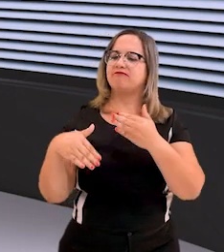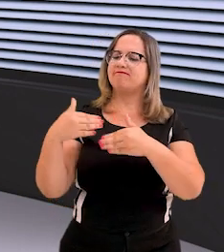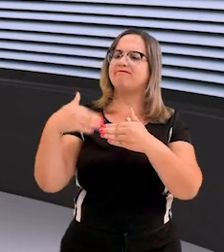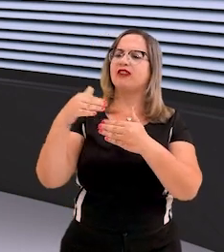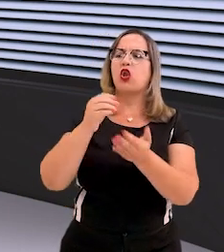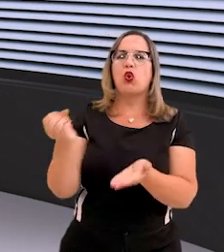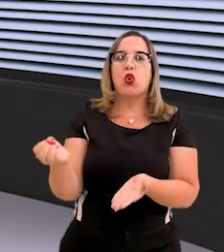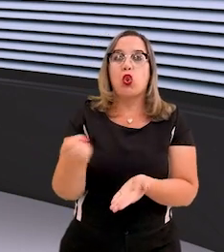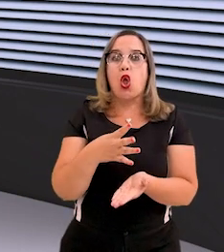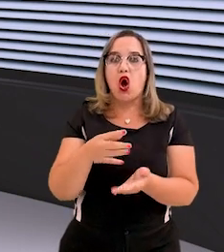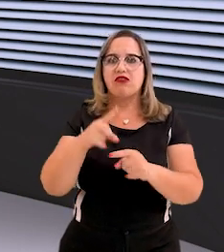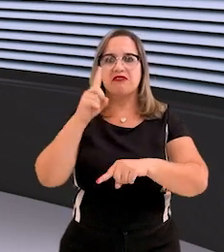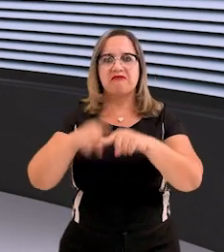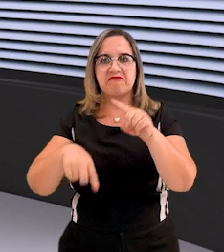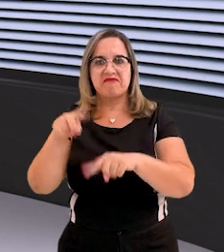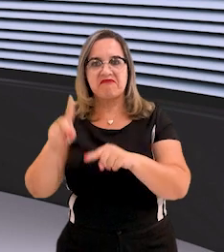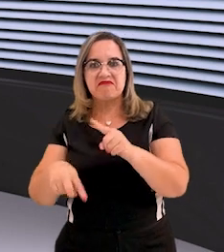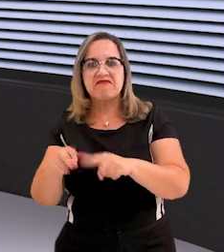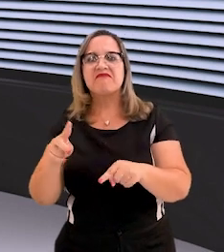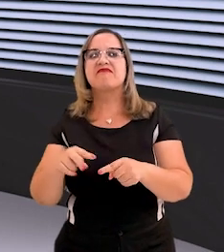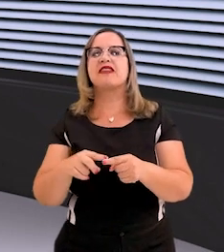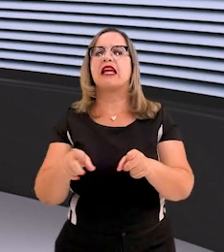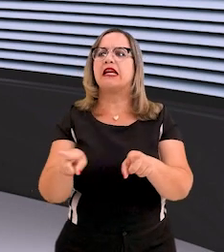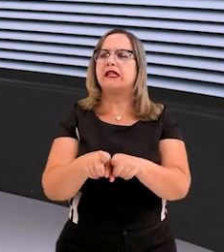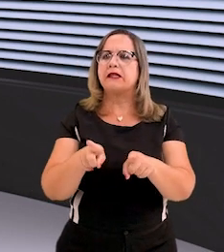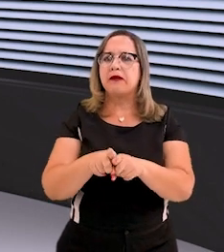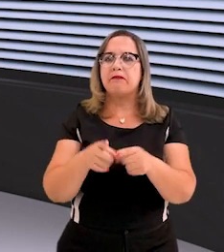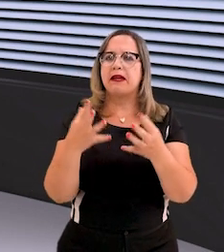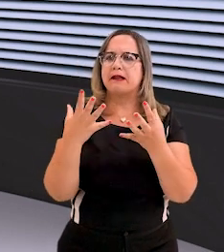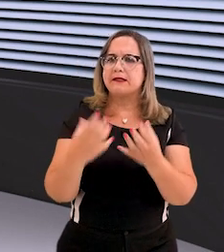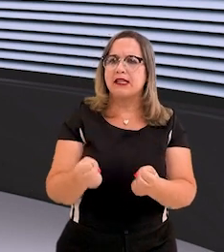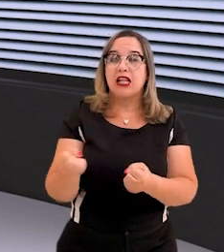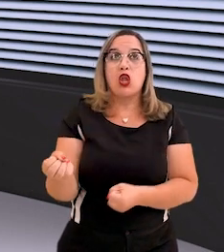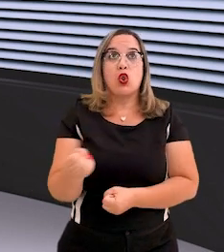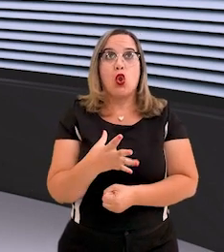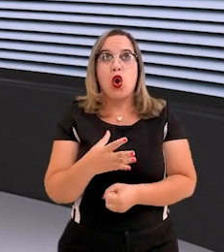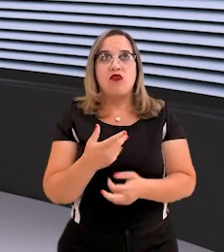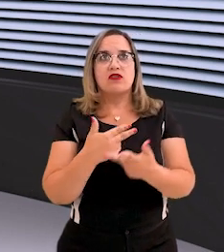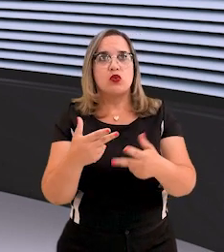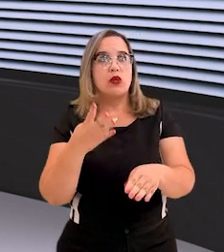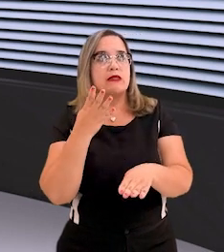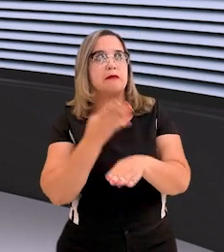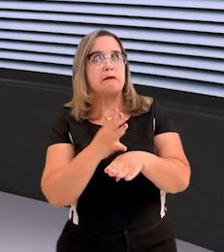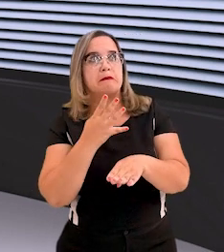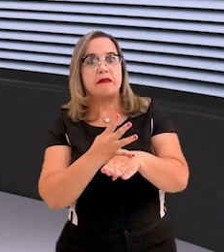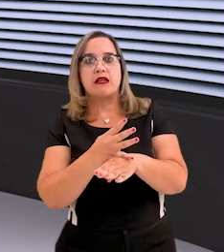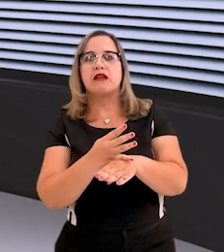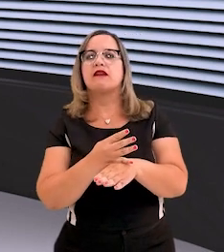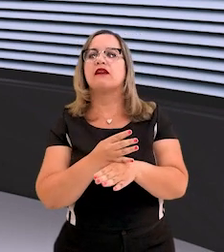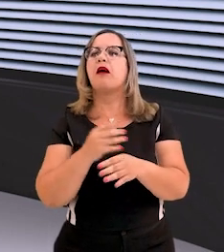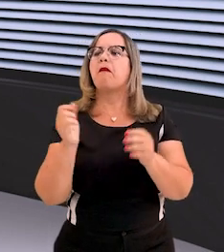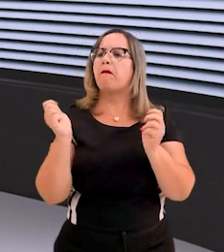desenvolvimento de novas ferramentas e a adoção de novas práticas. Dentre elas, podemos